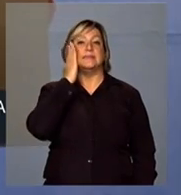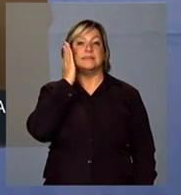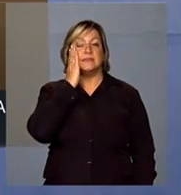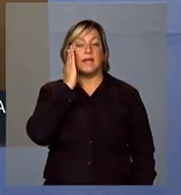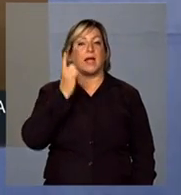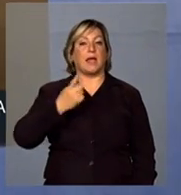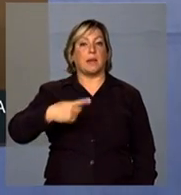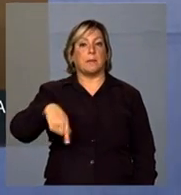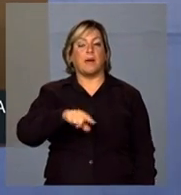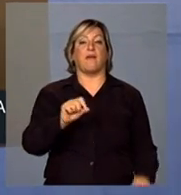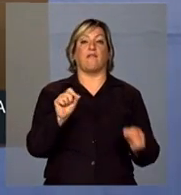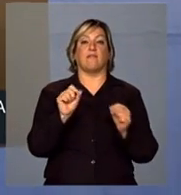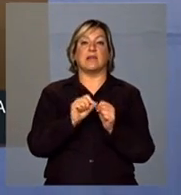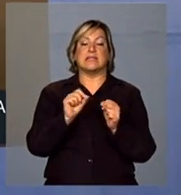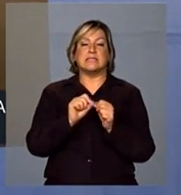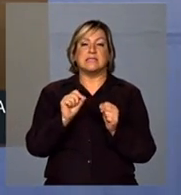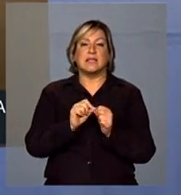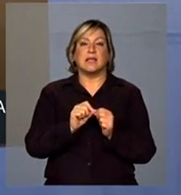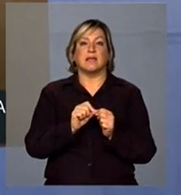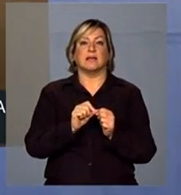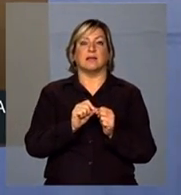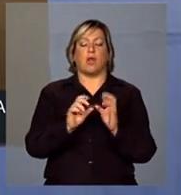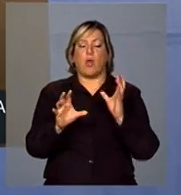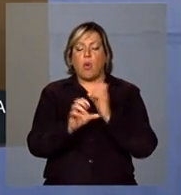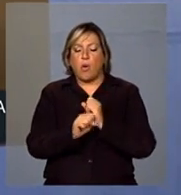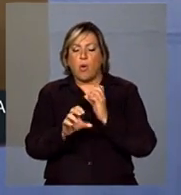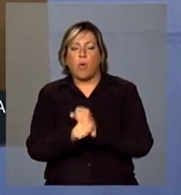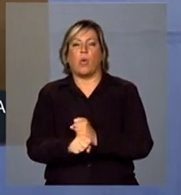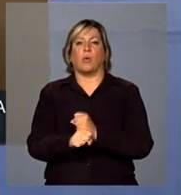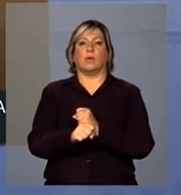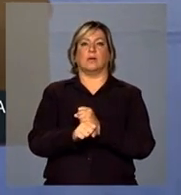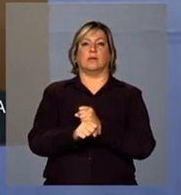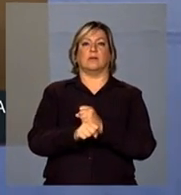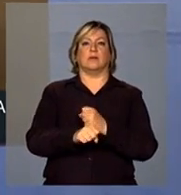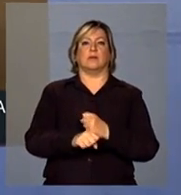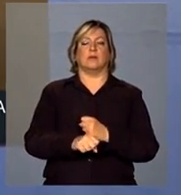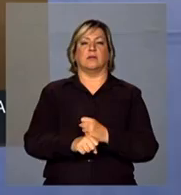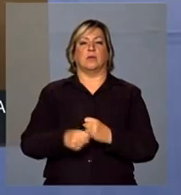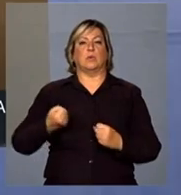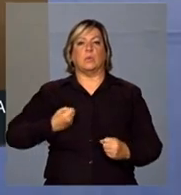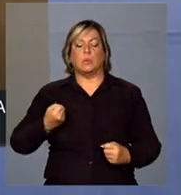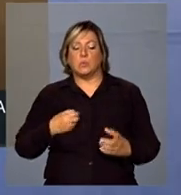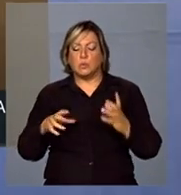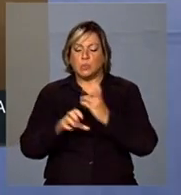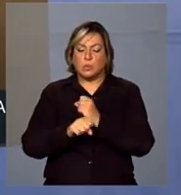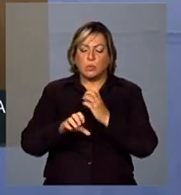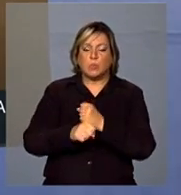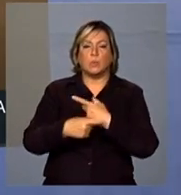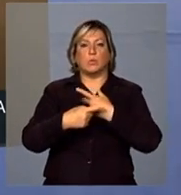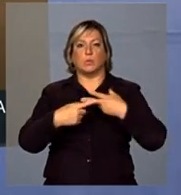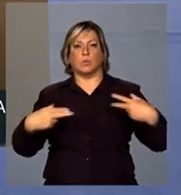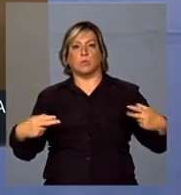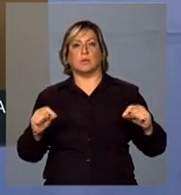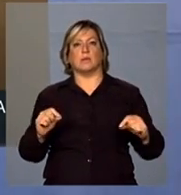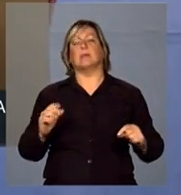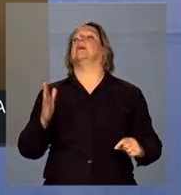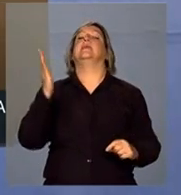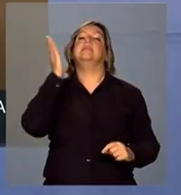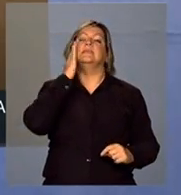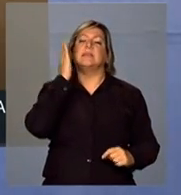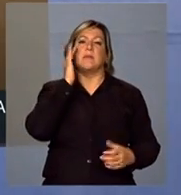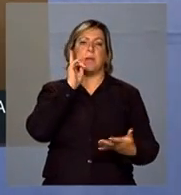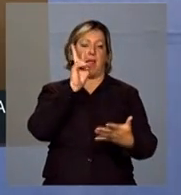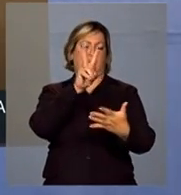fazer as contas, as contas de aritmética. Saibam